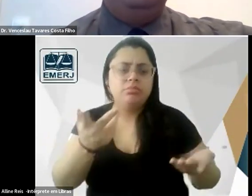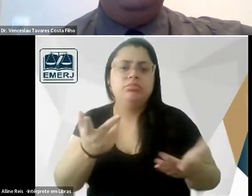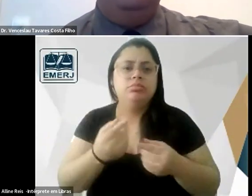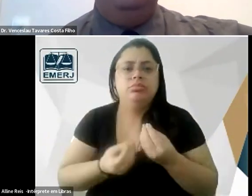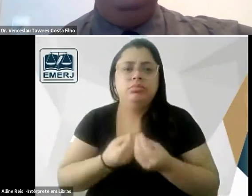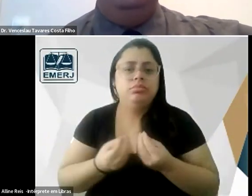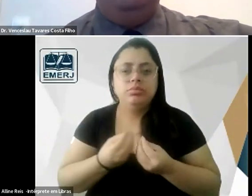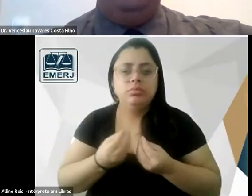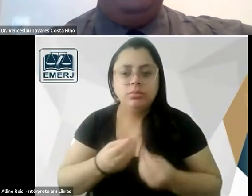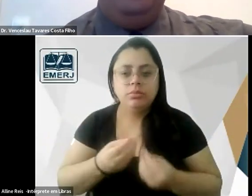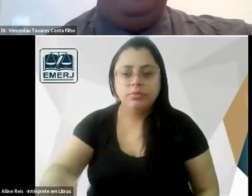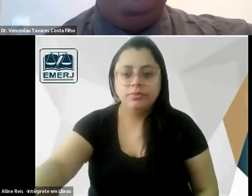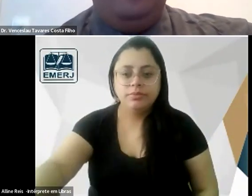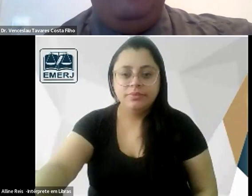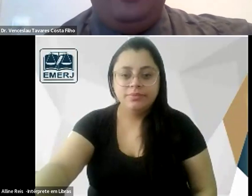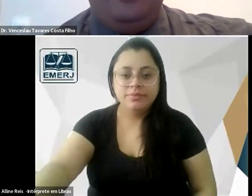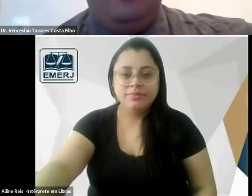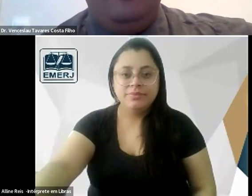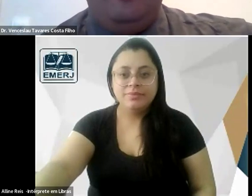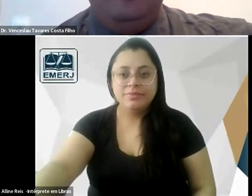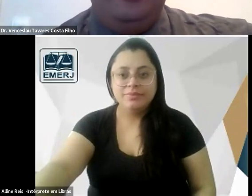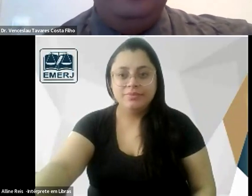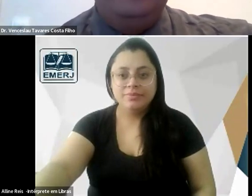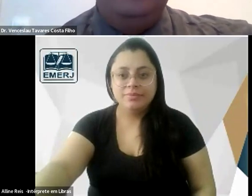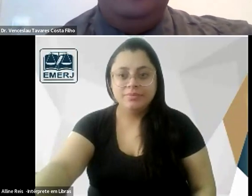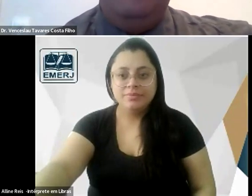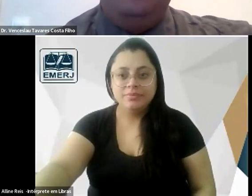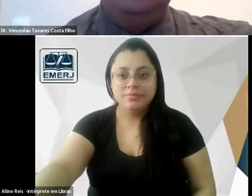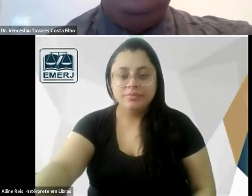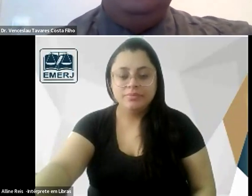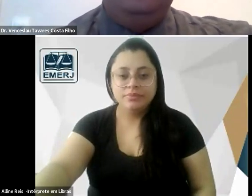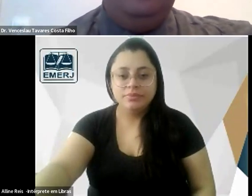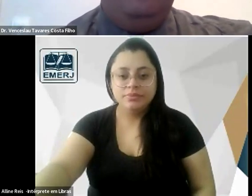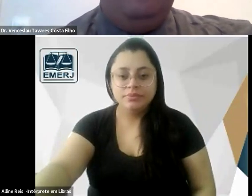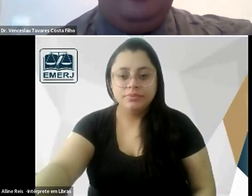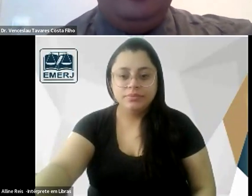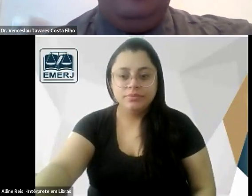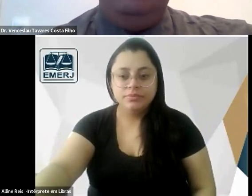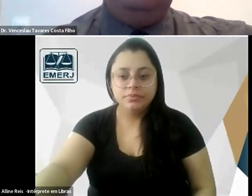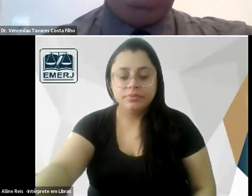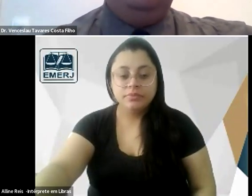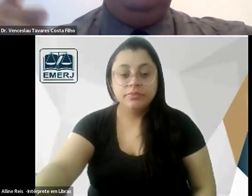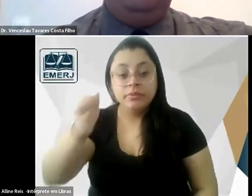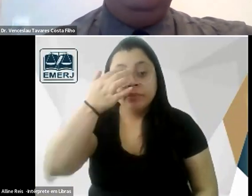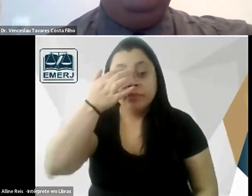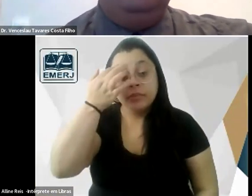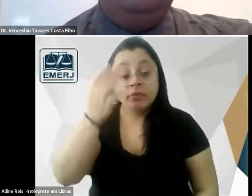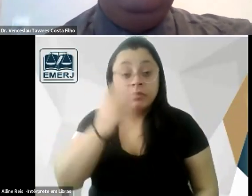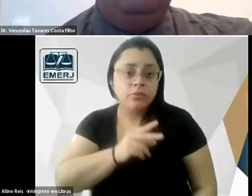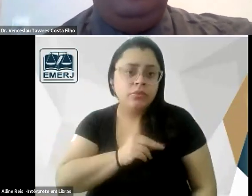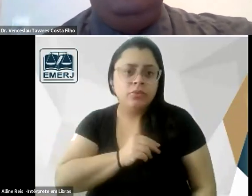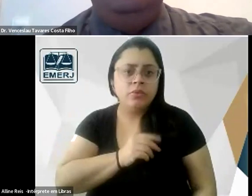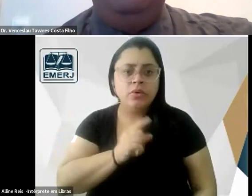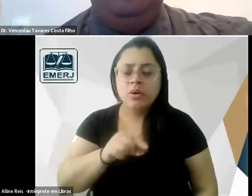se ele estivesse traduzindo do português de Portugal para o português brasileiro vai dizer uma coisa menor